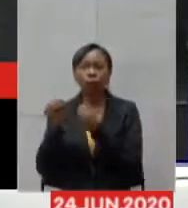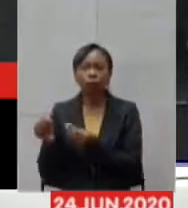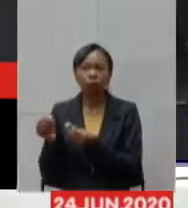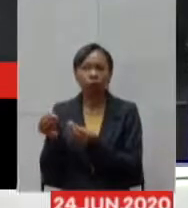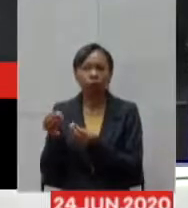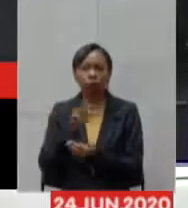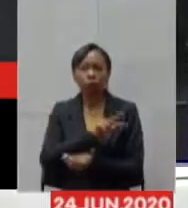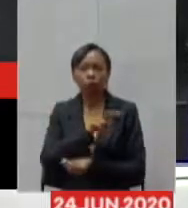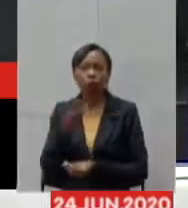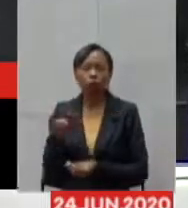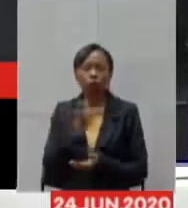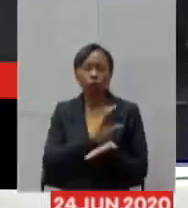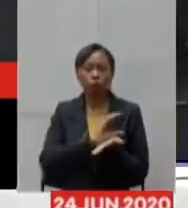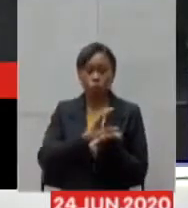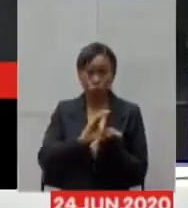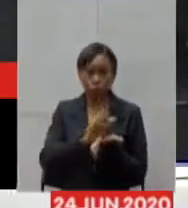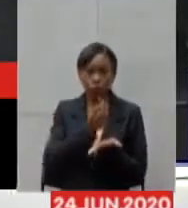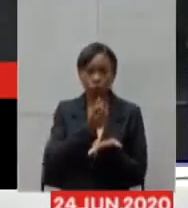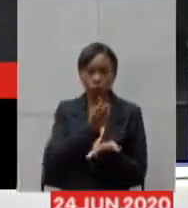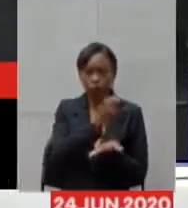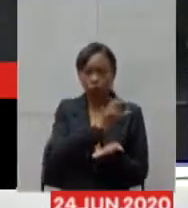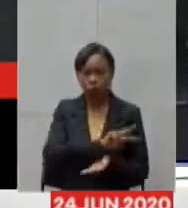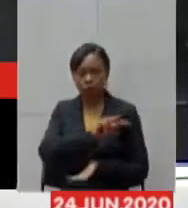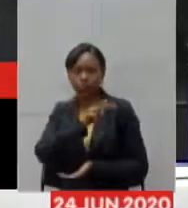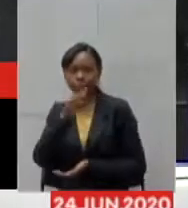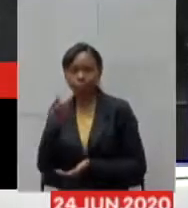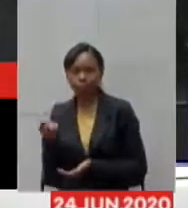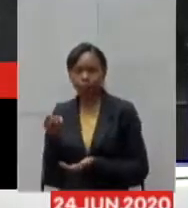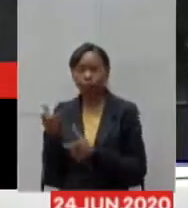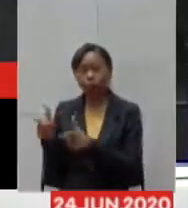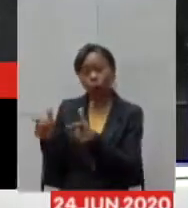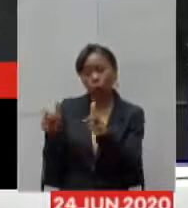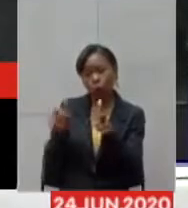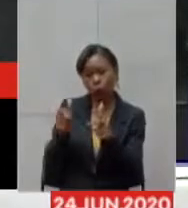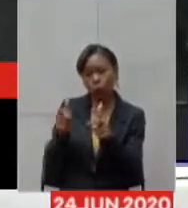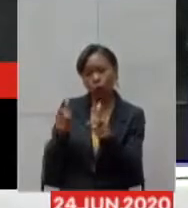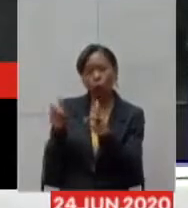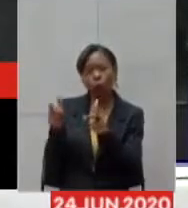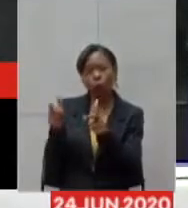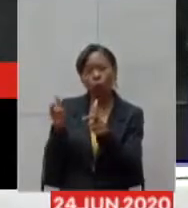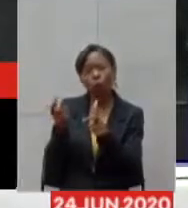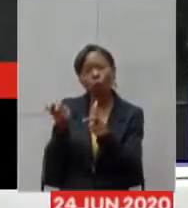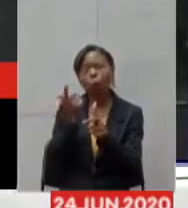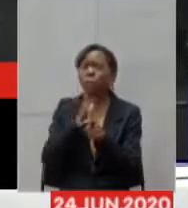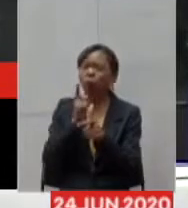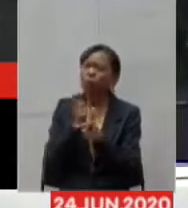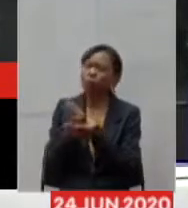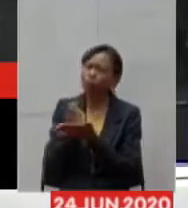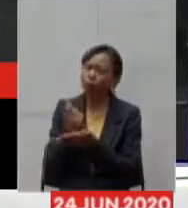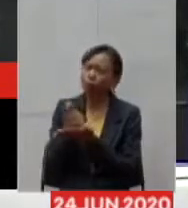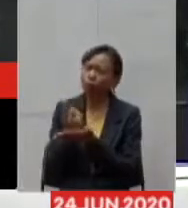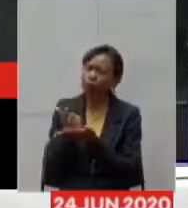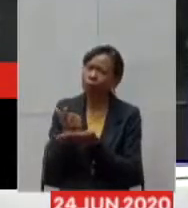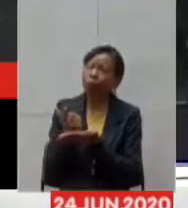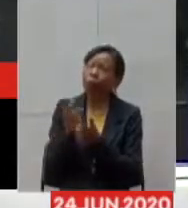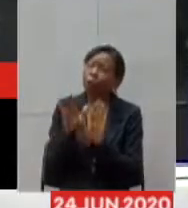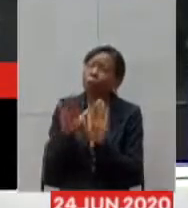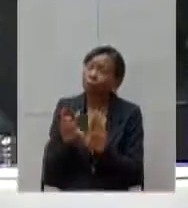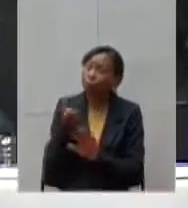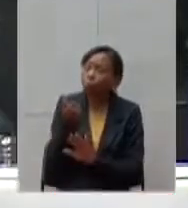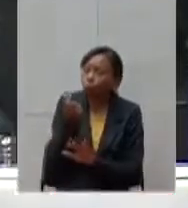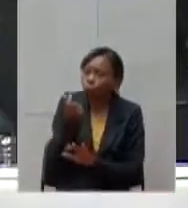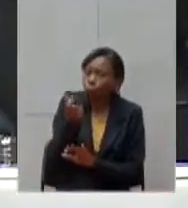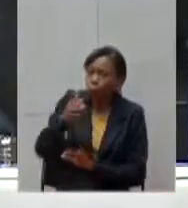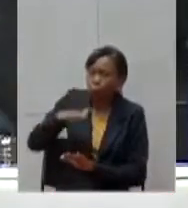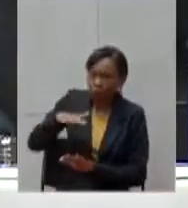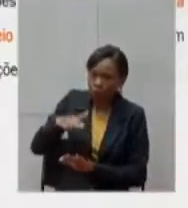nós sabemos que em alguns lugares consegue-se comprar o medicamento, mas com um custo bem acima do que era praticado anteriormente. Em